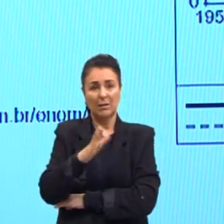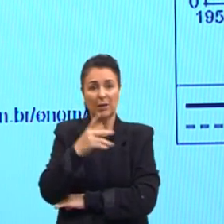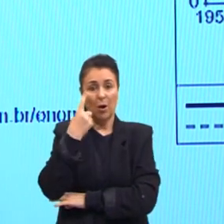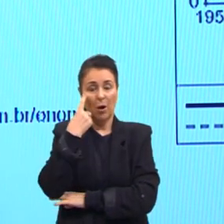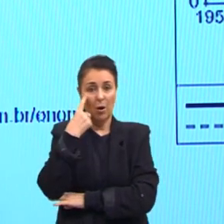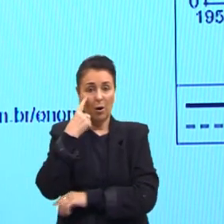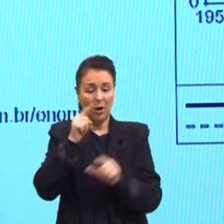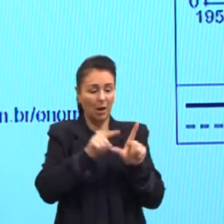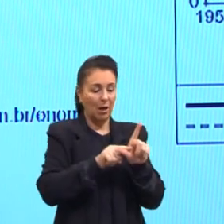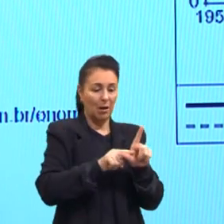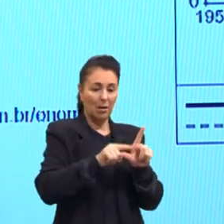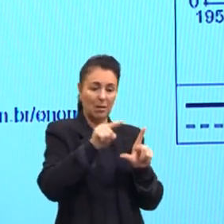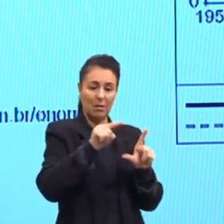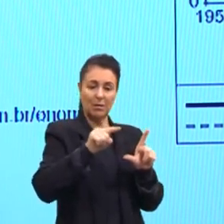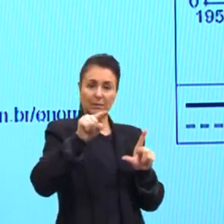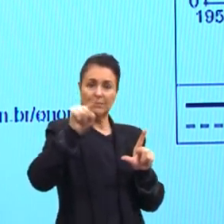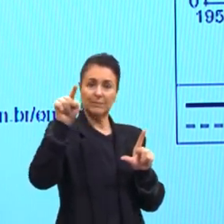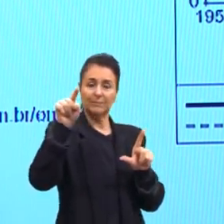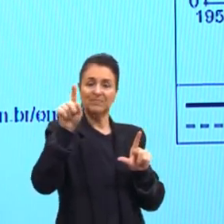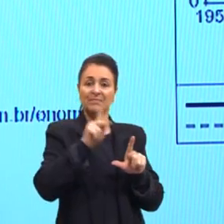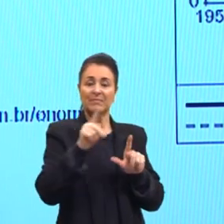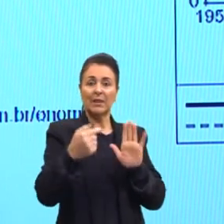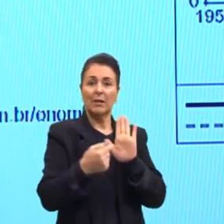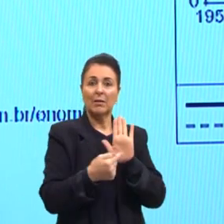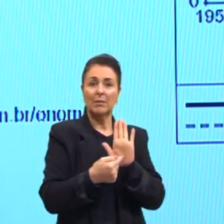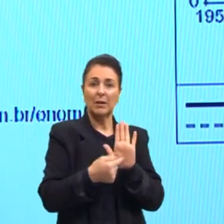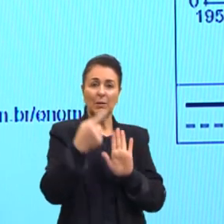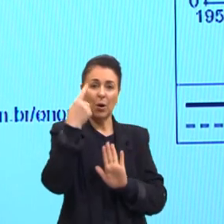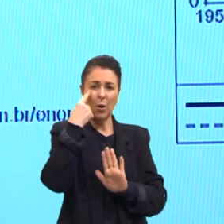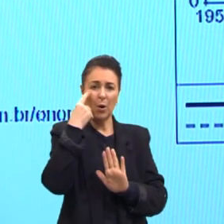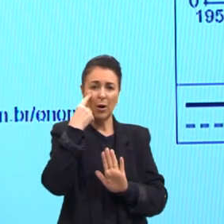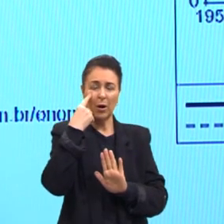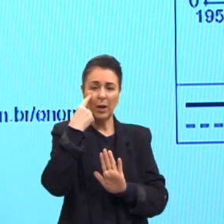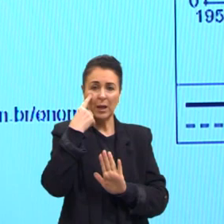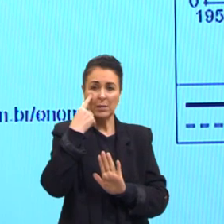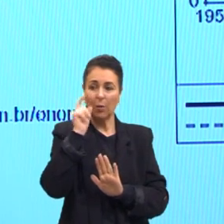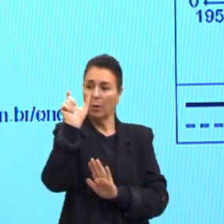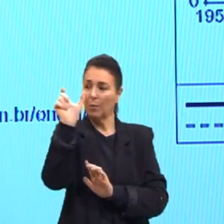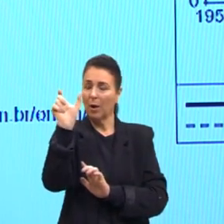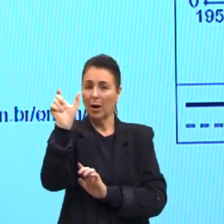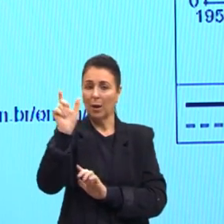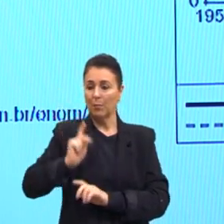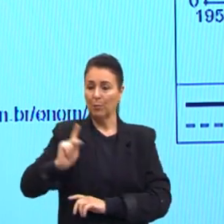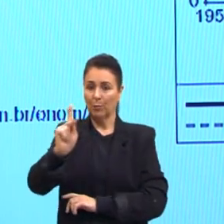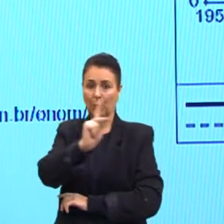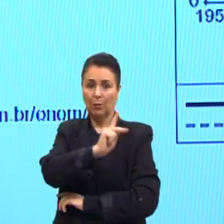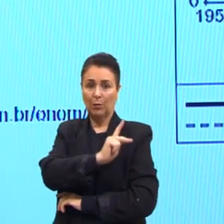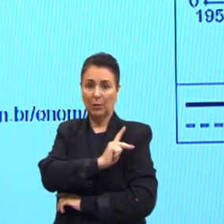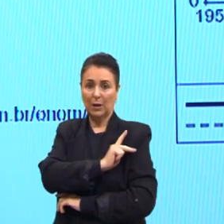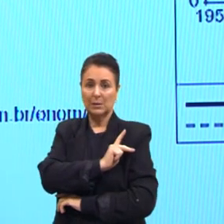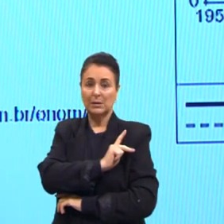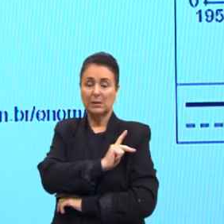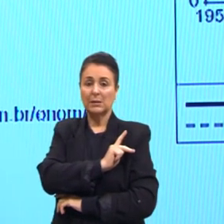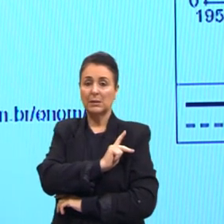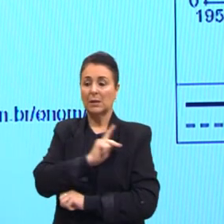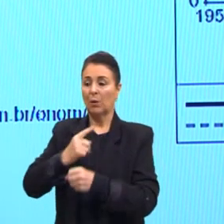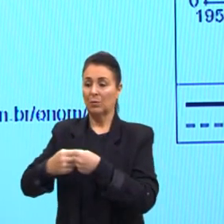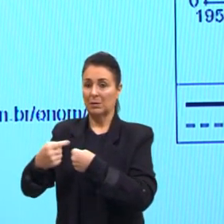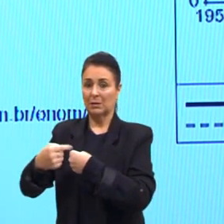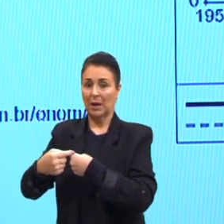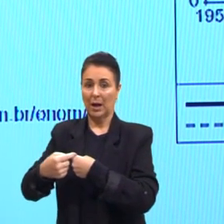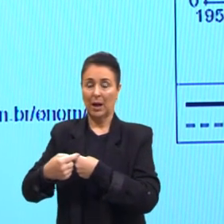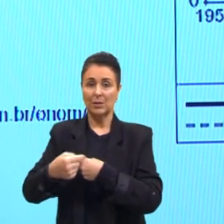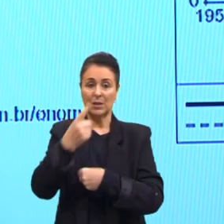esse marco mais escuro são da população urbana e essa linha pontilhada é da população rural.